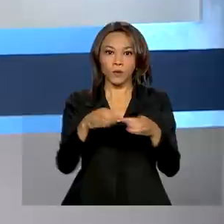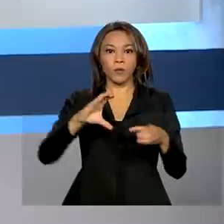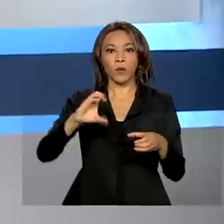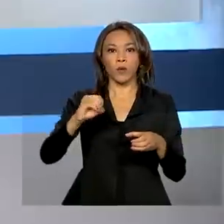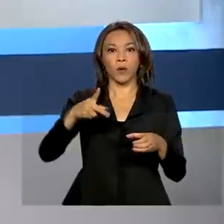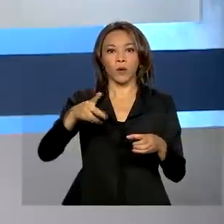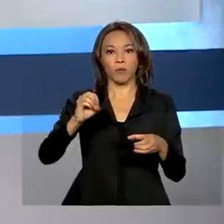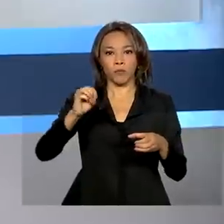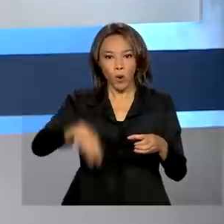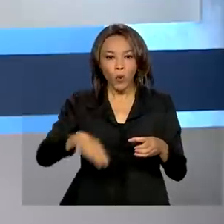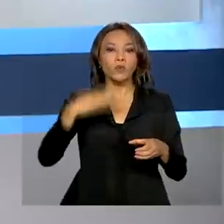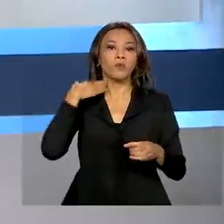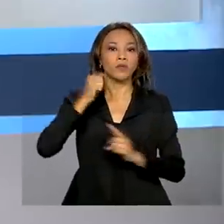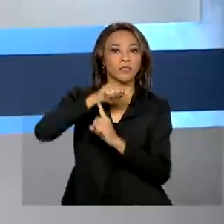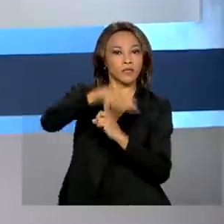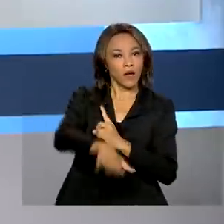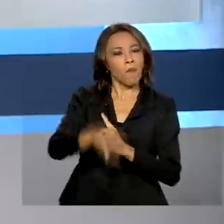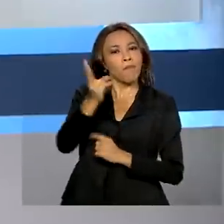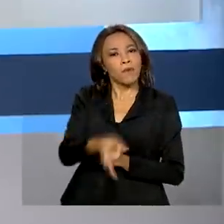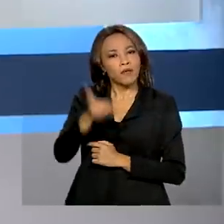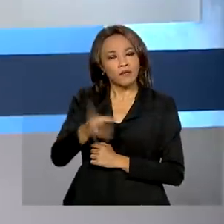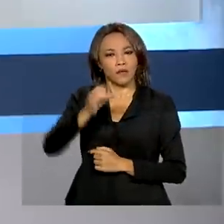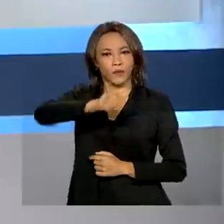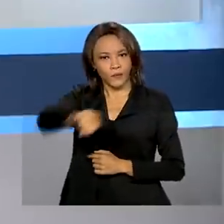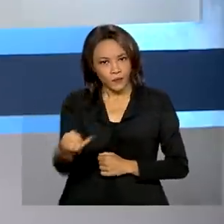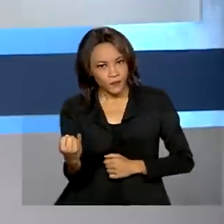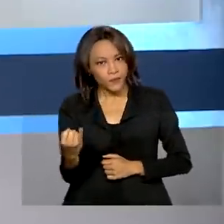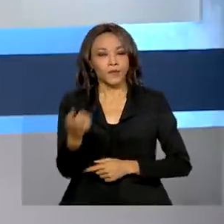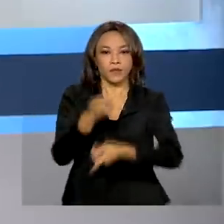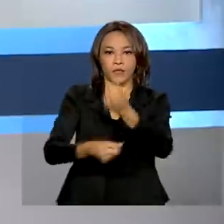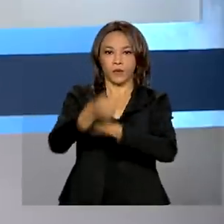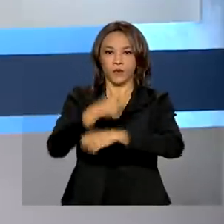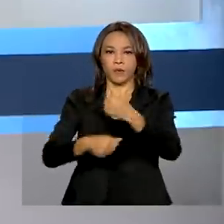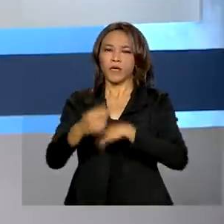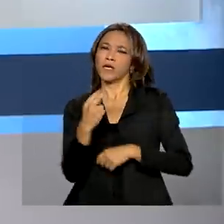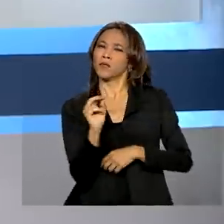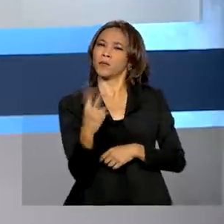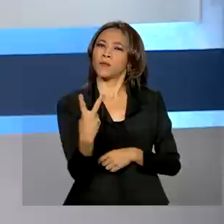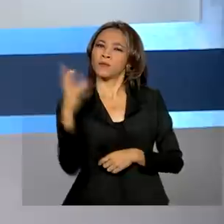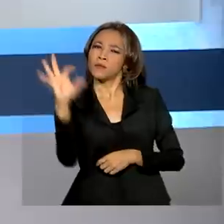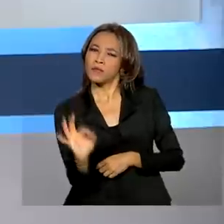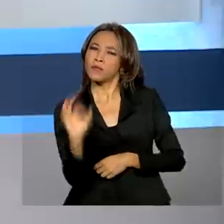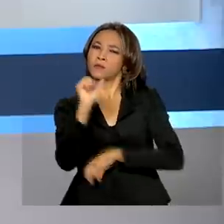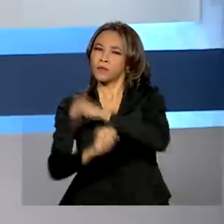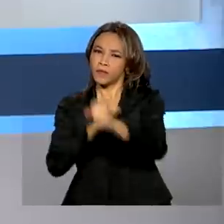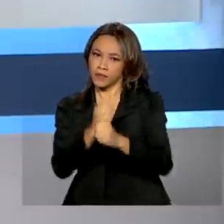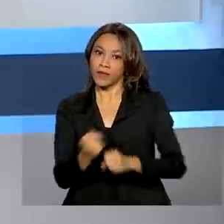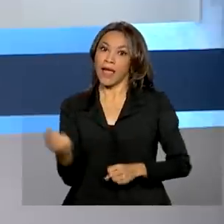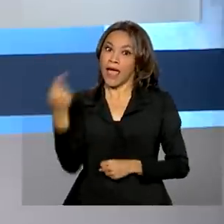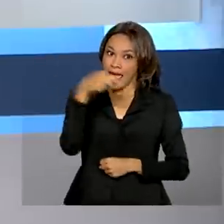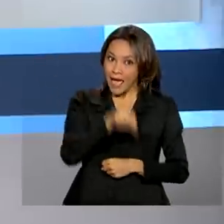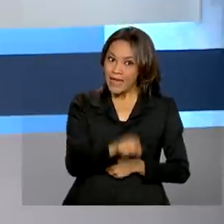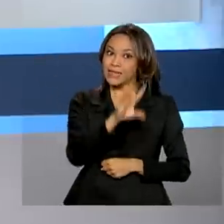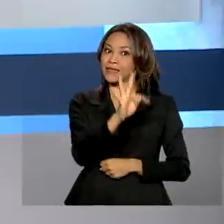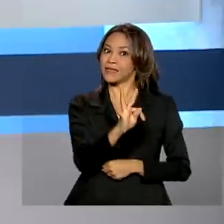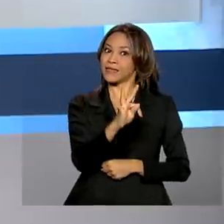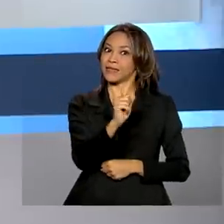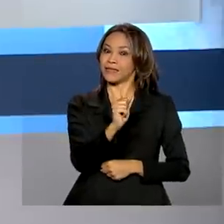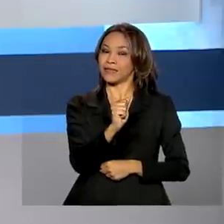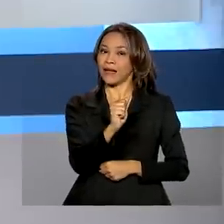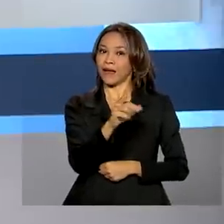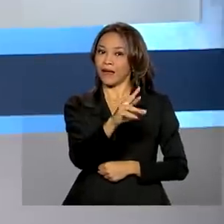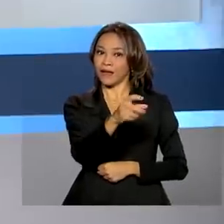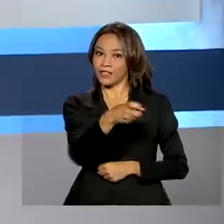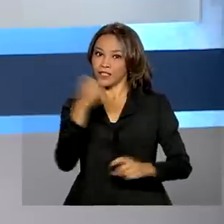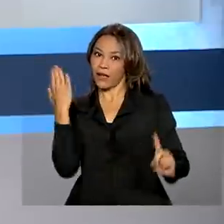Central, decidiu manter os juros básicos da economia em 2% ao ano. A taxa Selic serve como uma referência para os